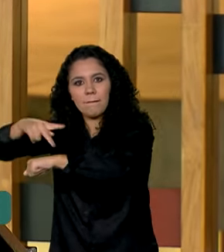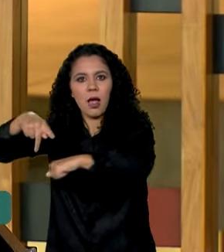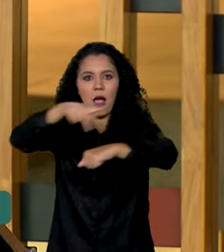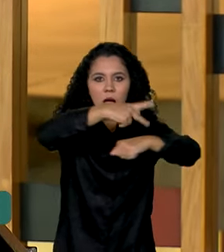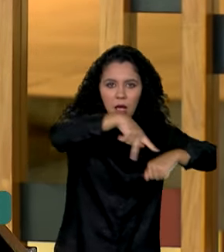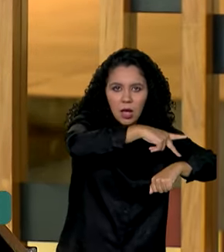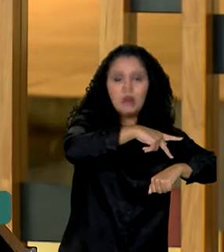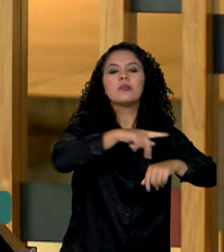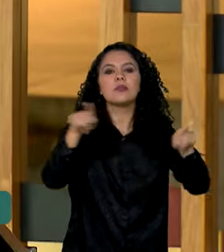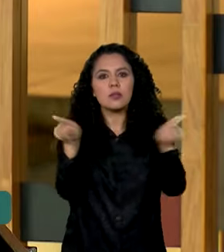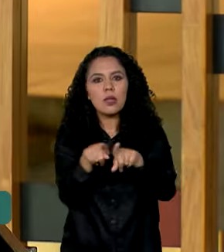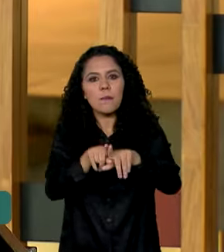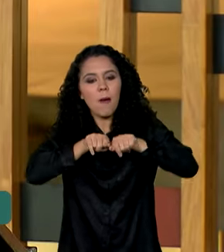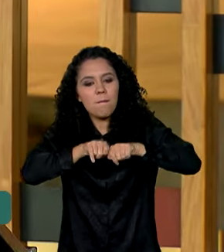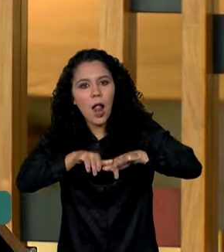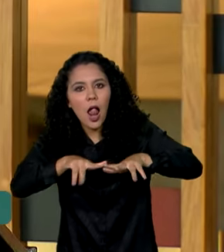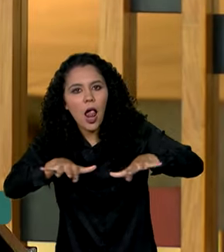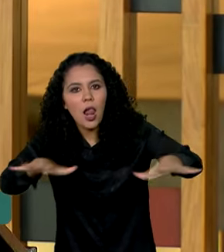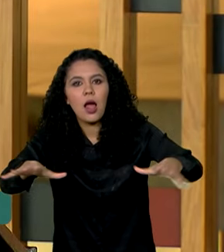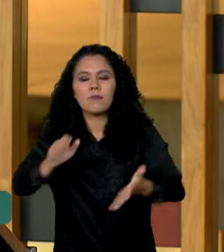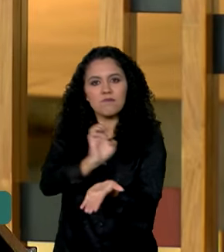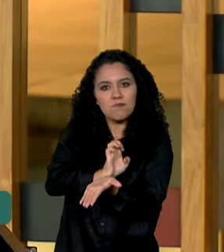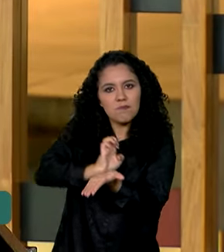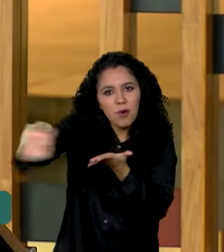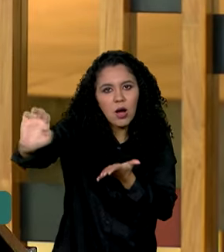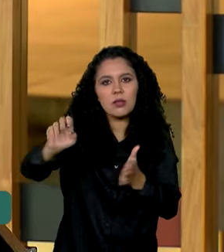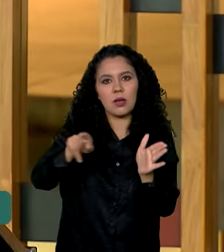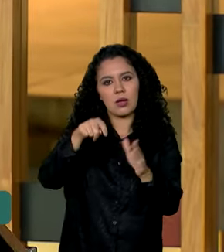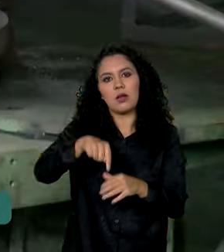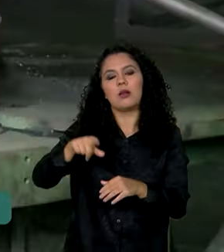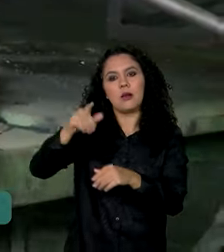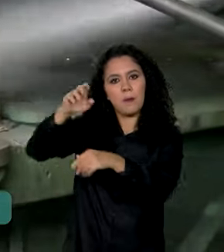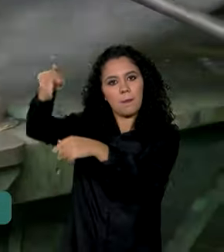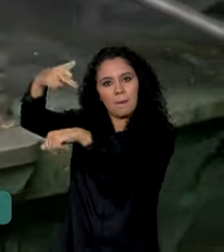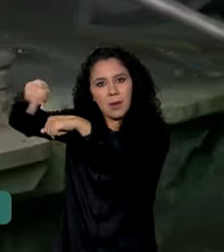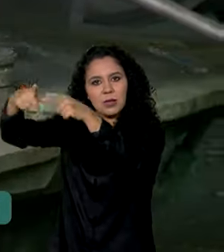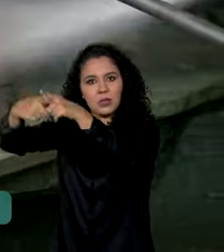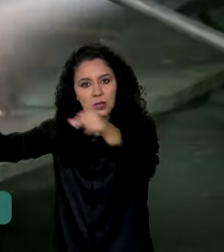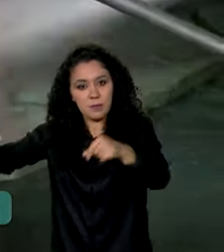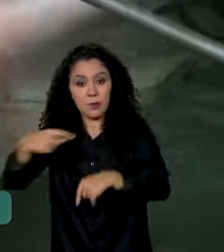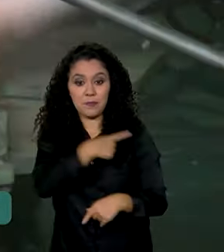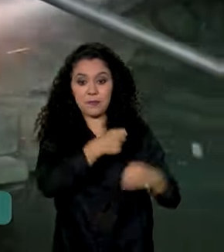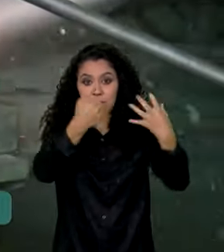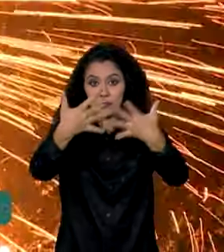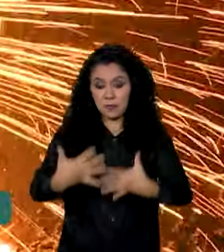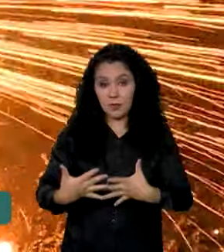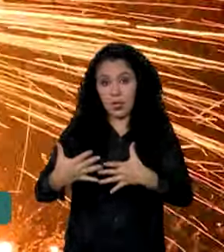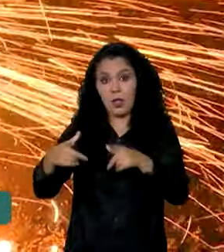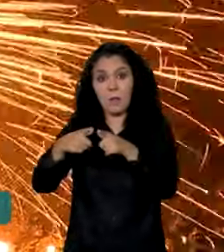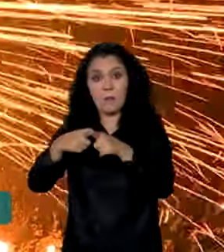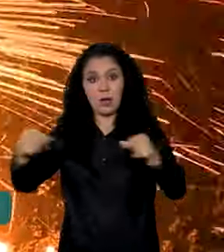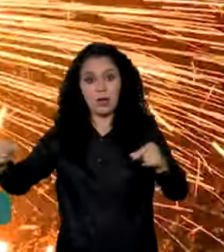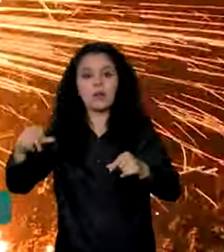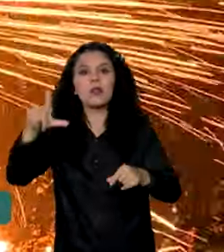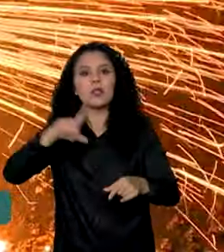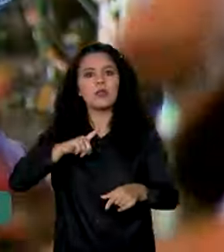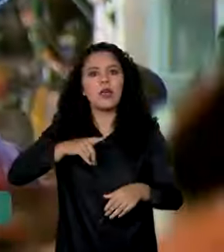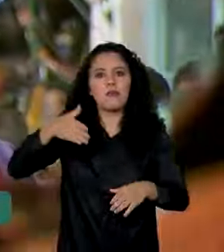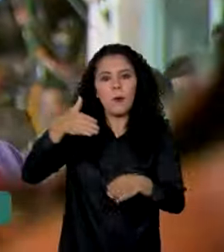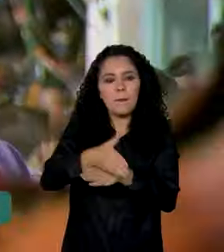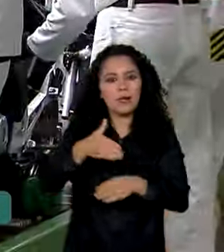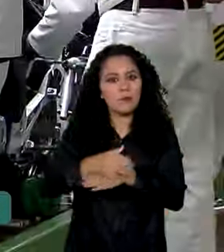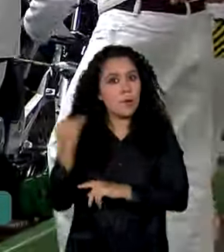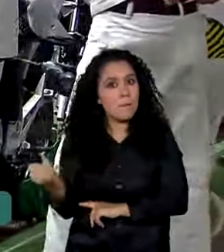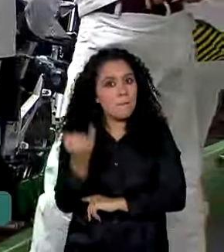a expansão de exportações brasileiras para o Japão. O Japão teve participação relevante na industrialização